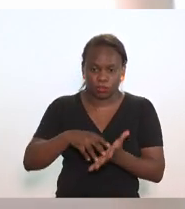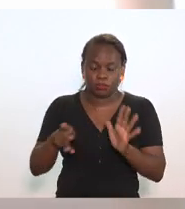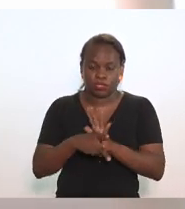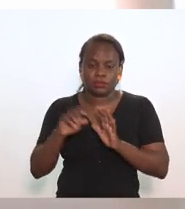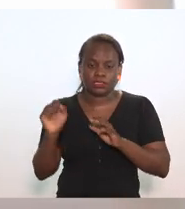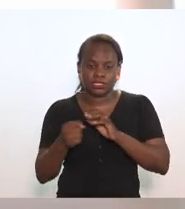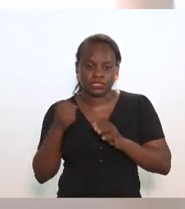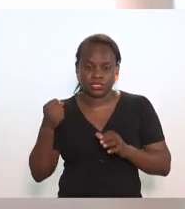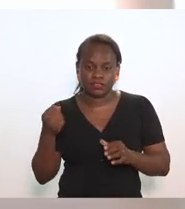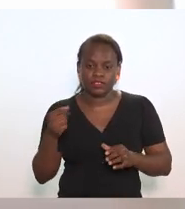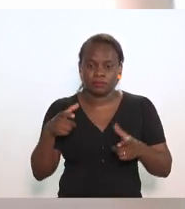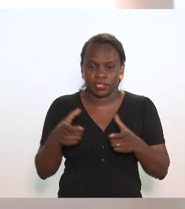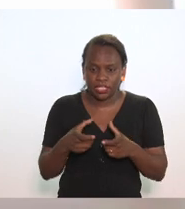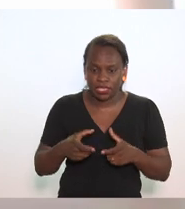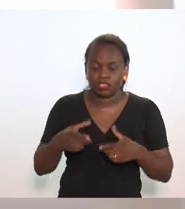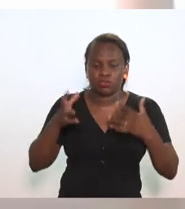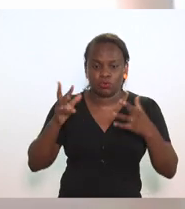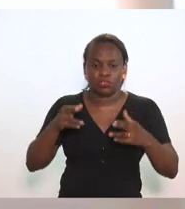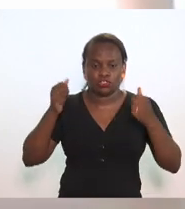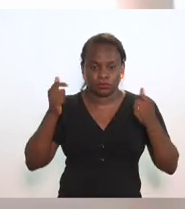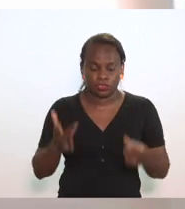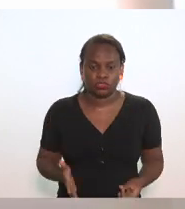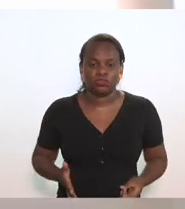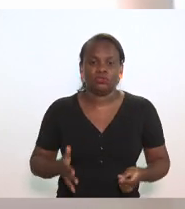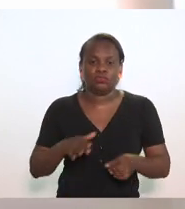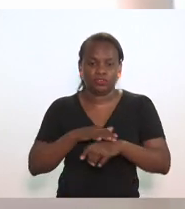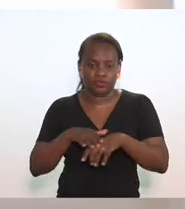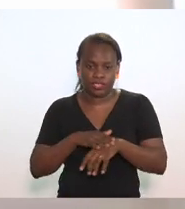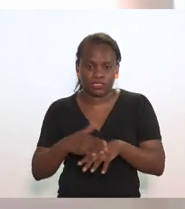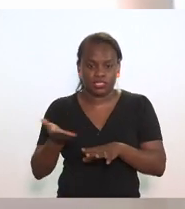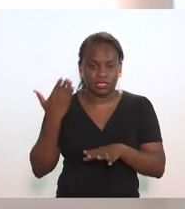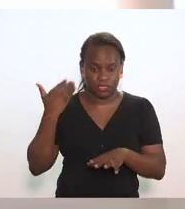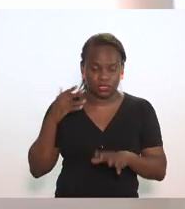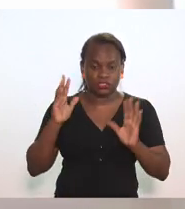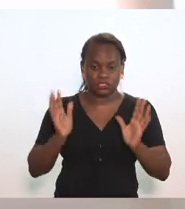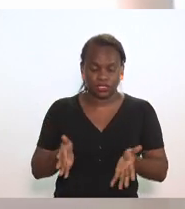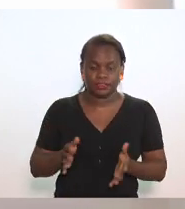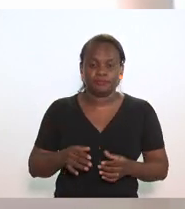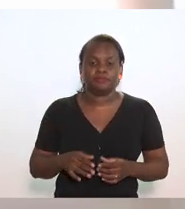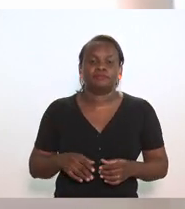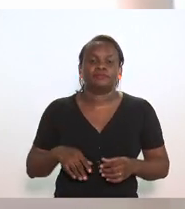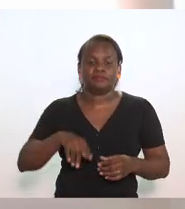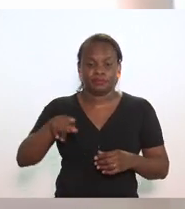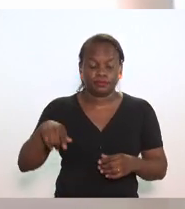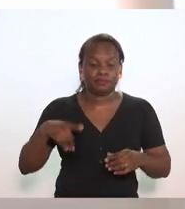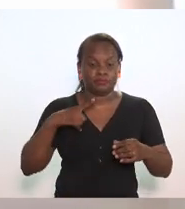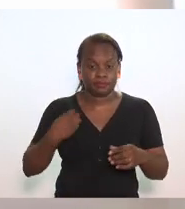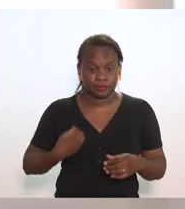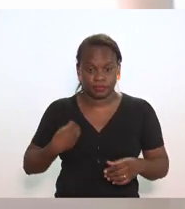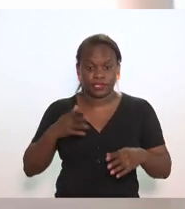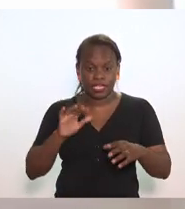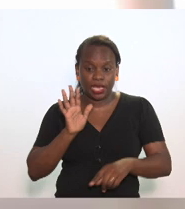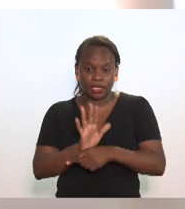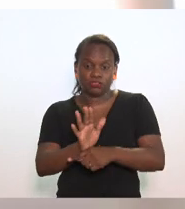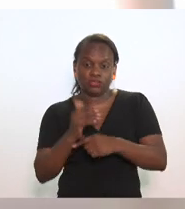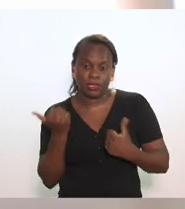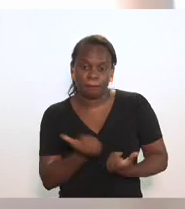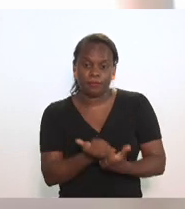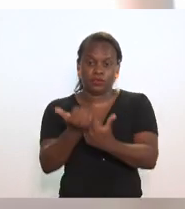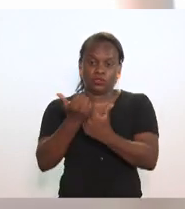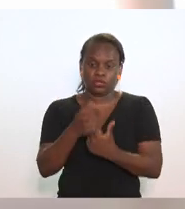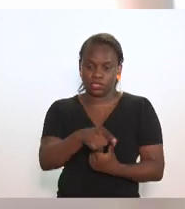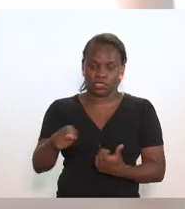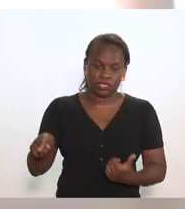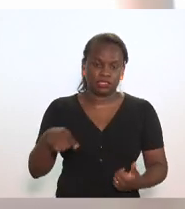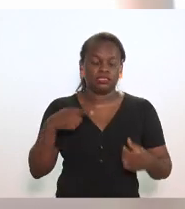cervejarias como foi dito na conversa que tivemos com eles nós estamos aqui para apoiá-los nesse